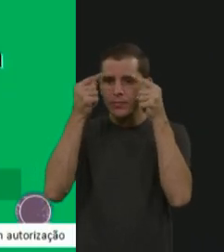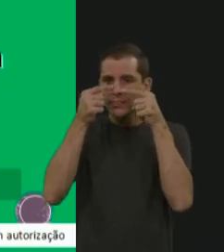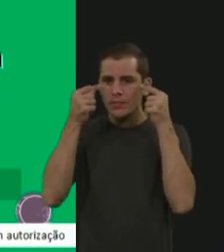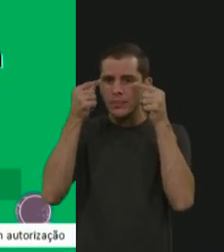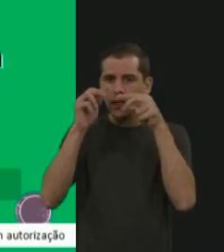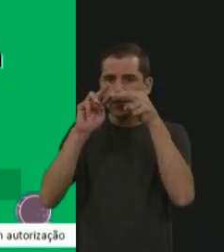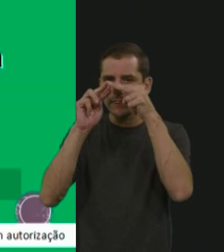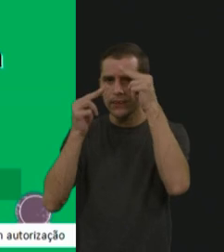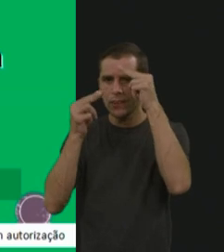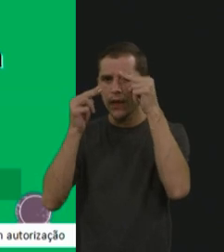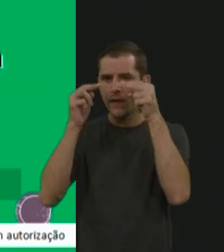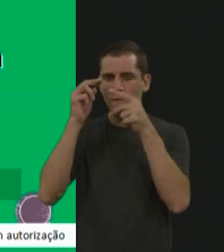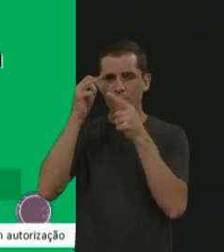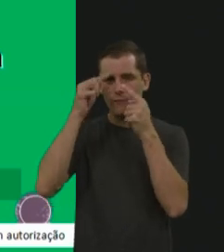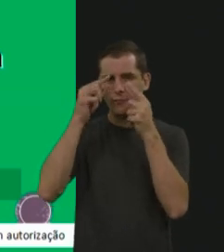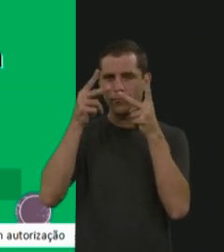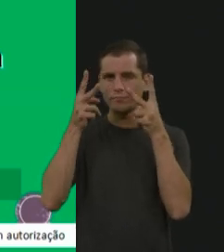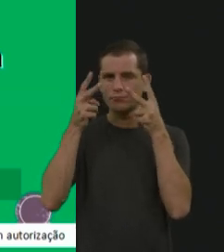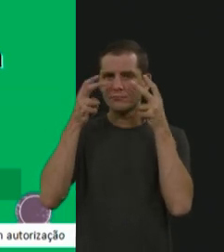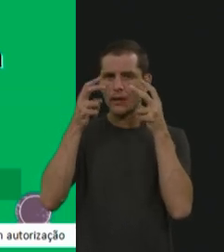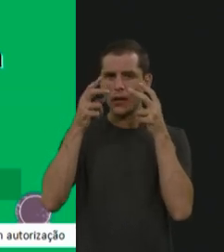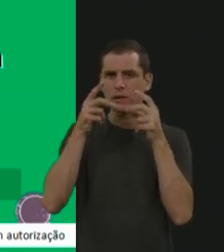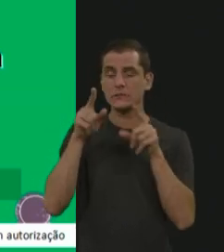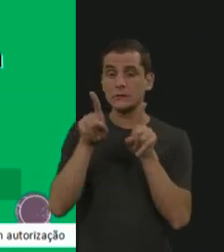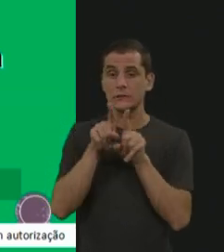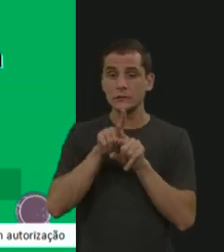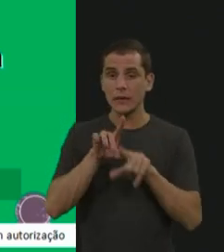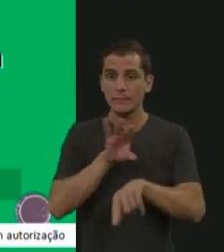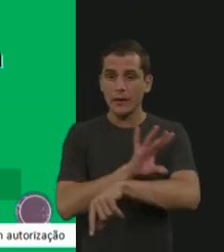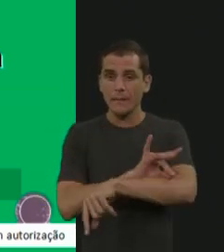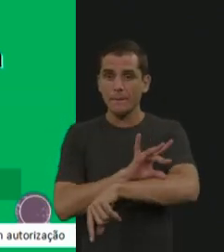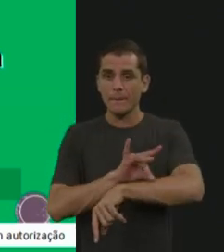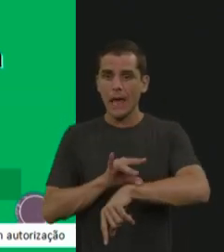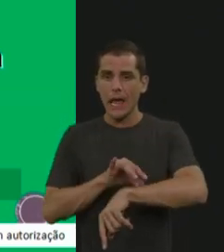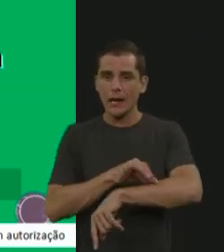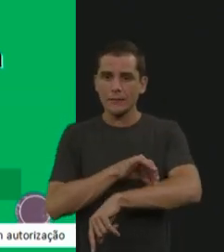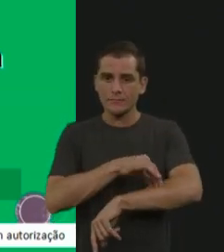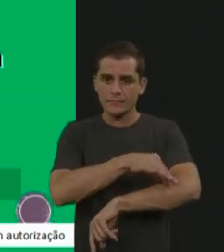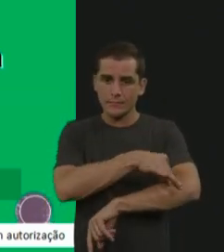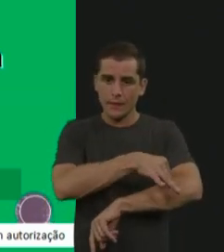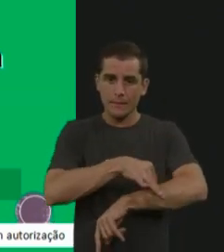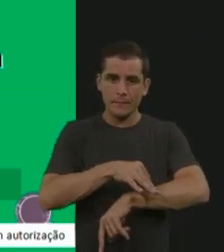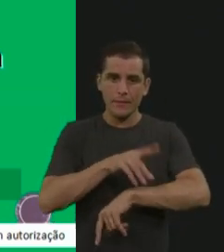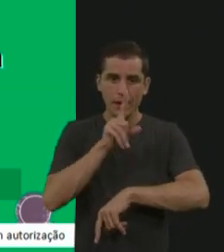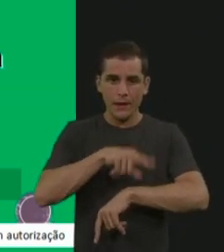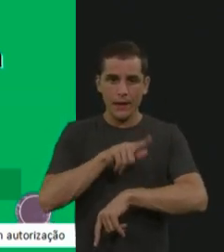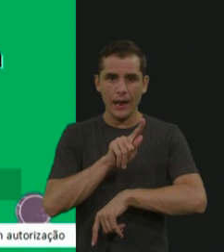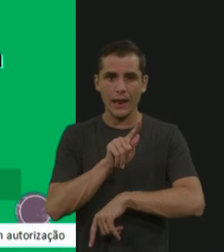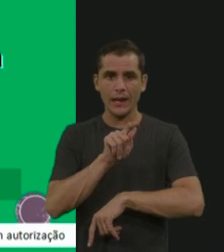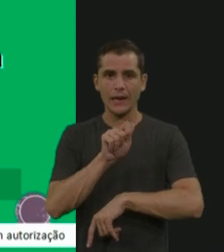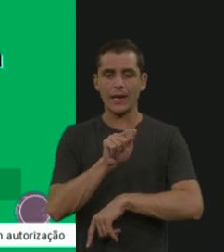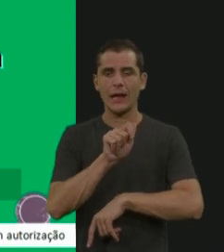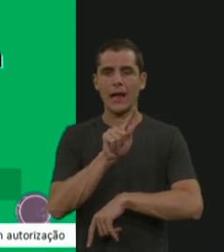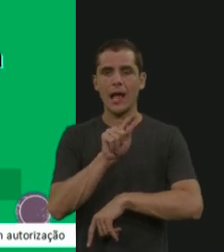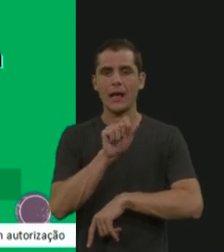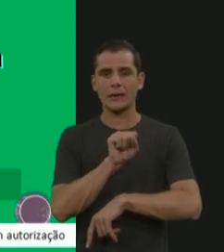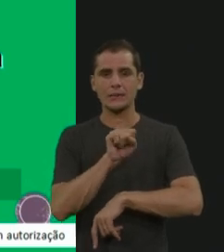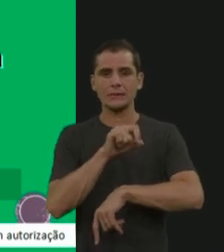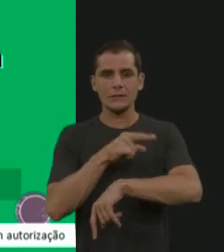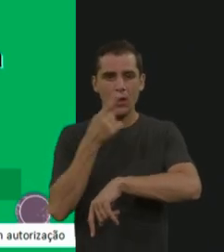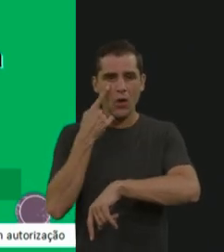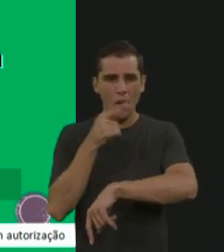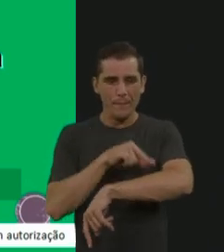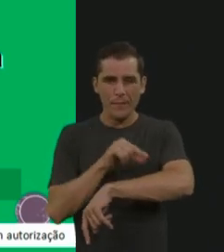assim. A pele aqui, se vocês olharem, isso aqui é gags na pele, tá? E depois some, assim, né? Parece umas